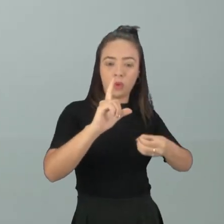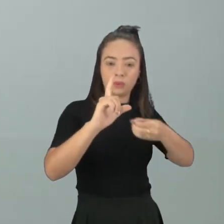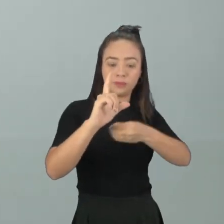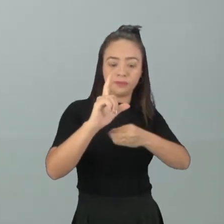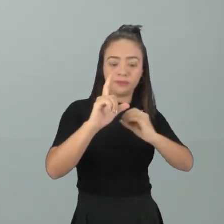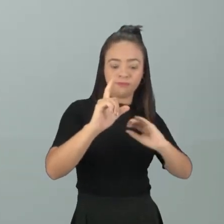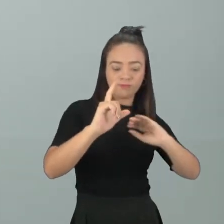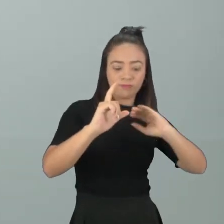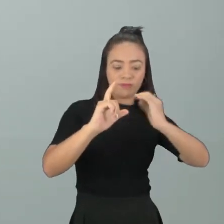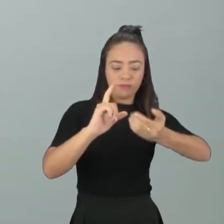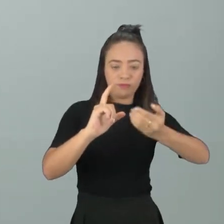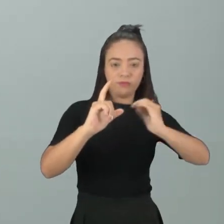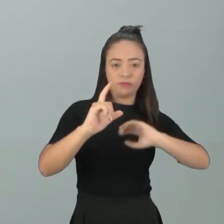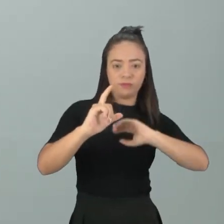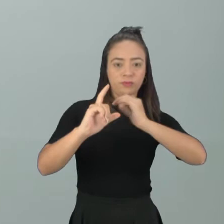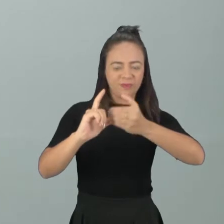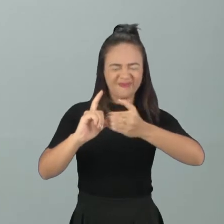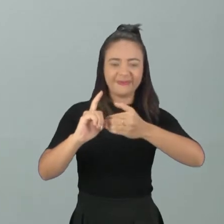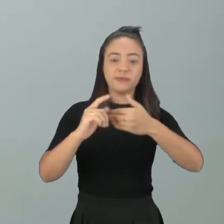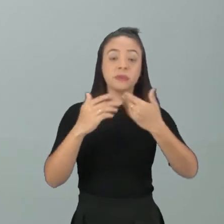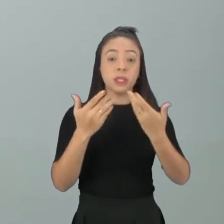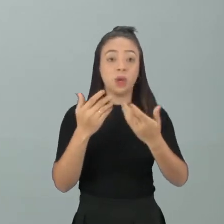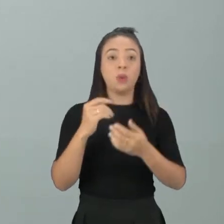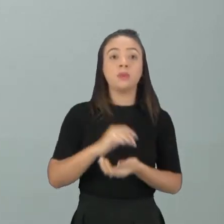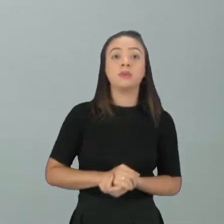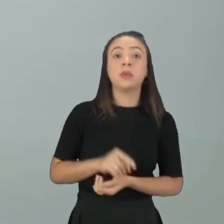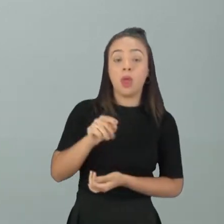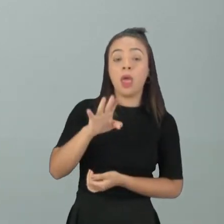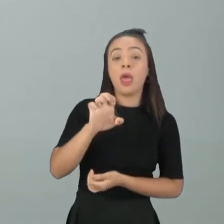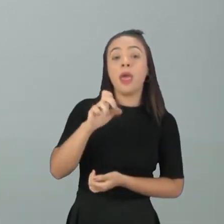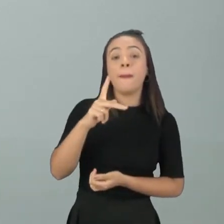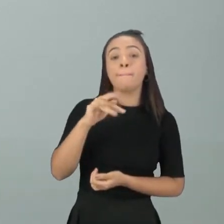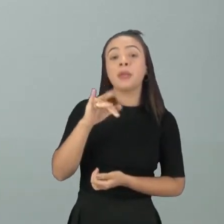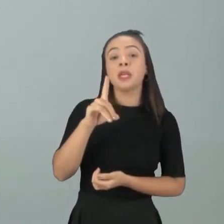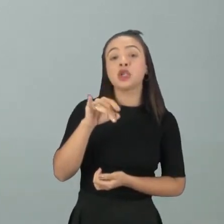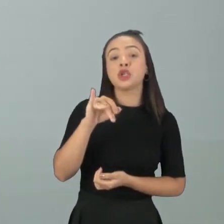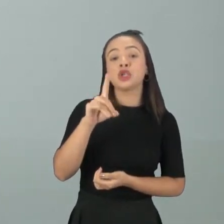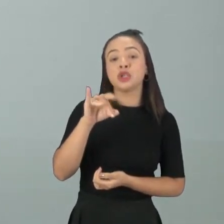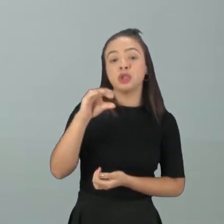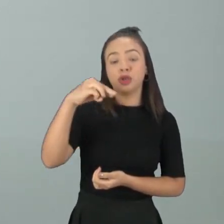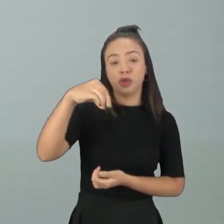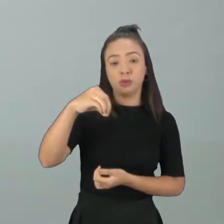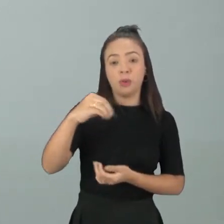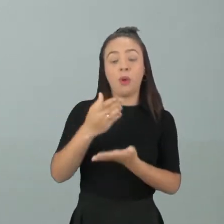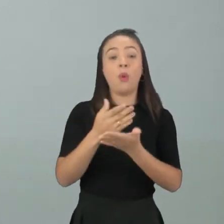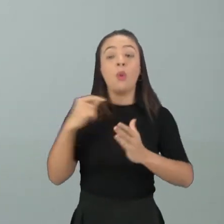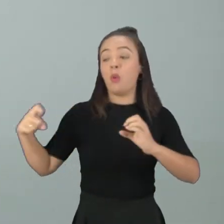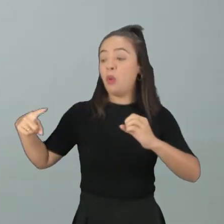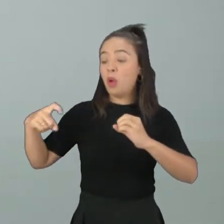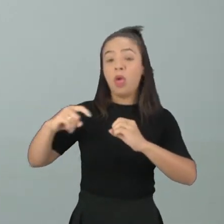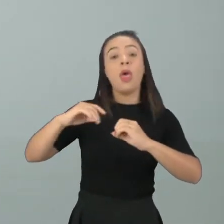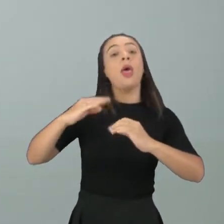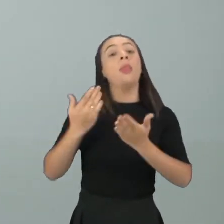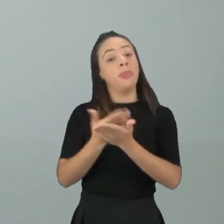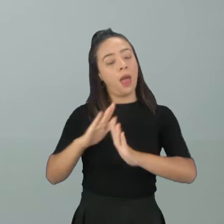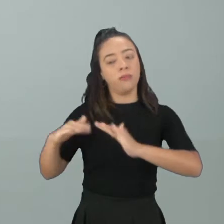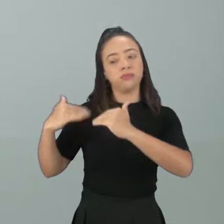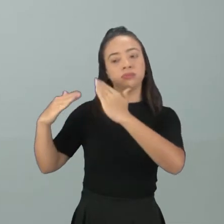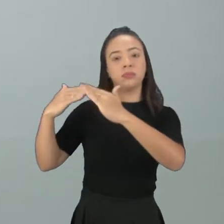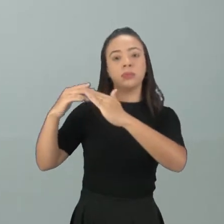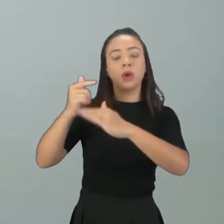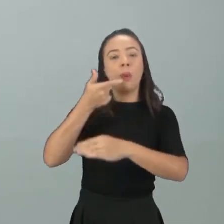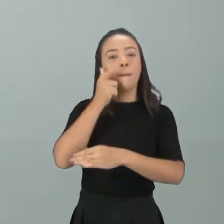cima, tá? Nesse espaço, no epidídimo, o espermatozoide vai terminar o seu desenvolvimento e vai ganhar